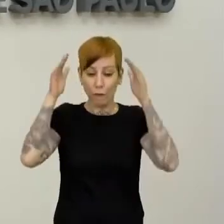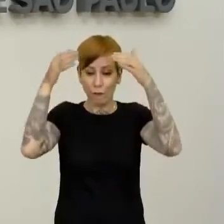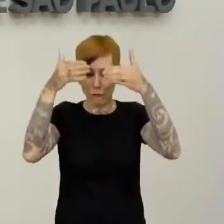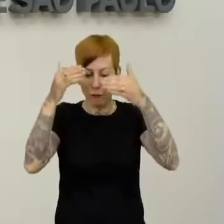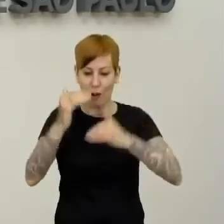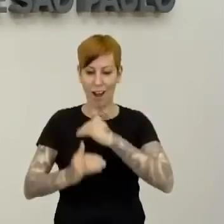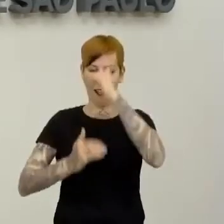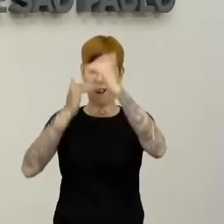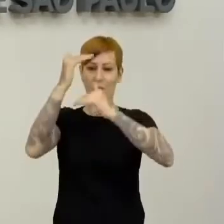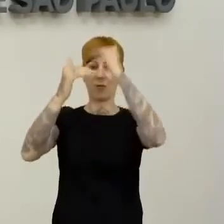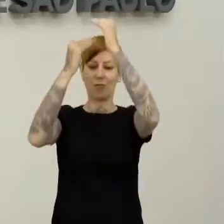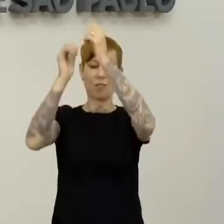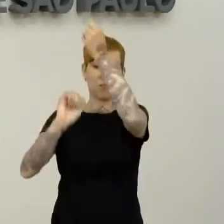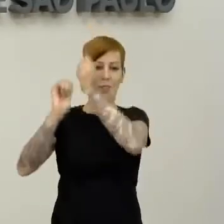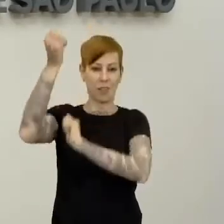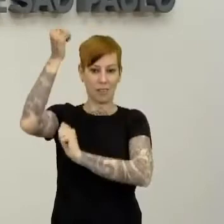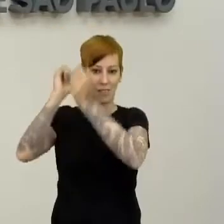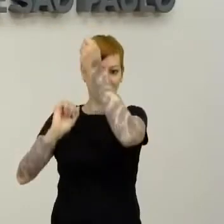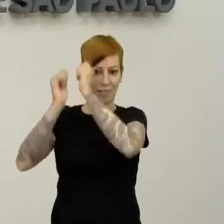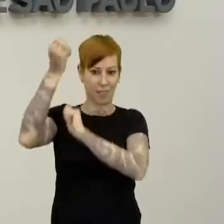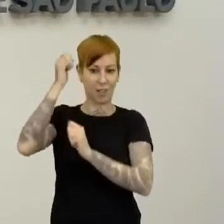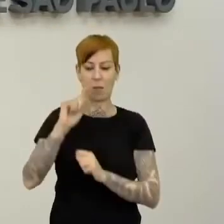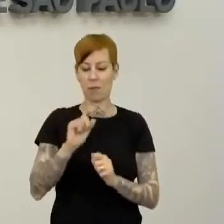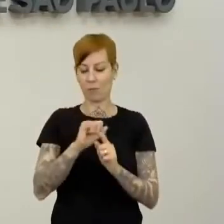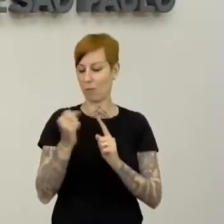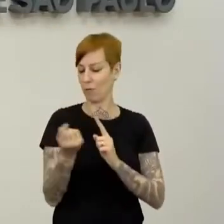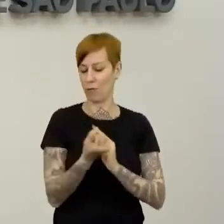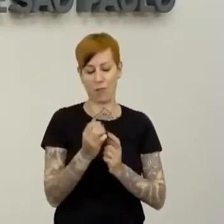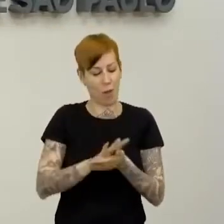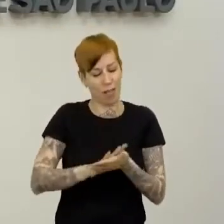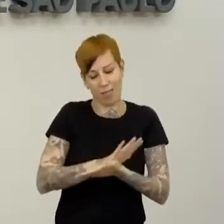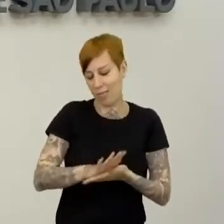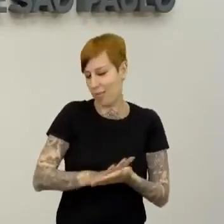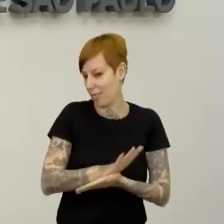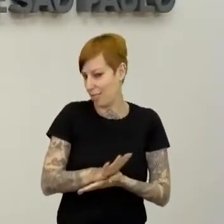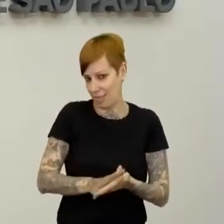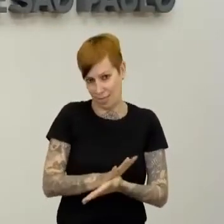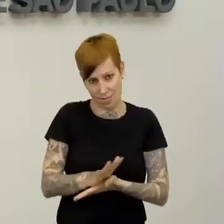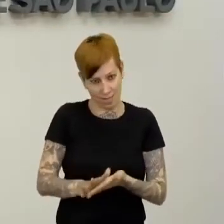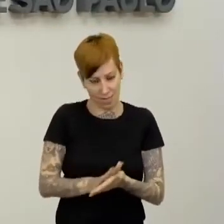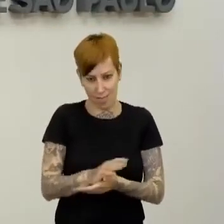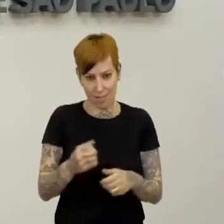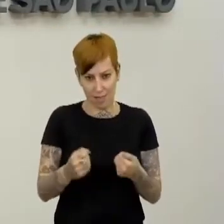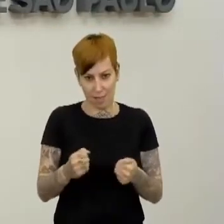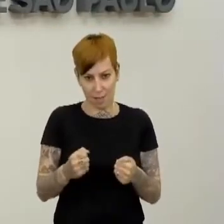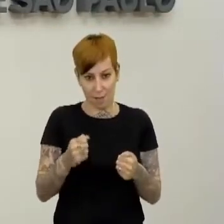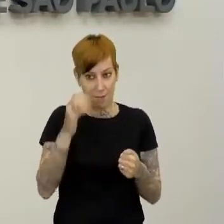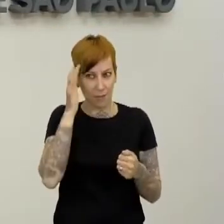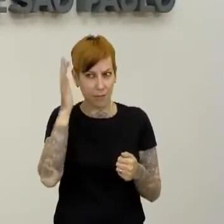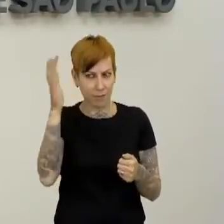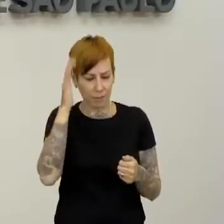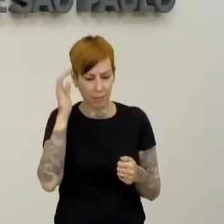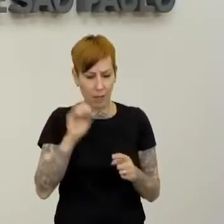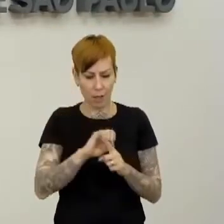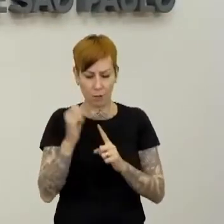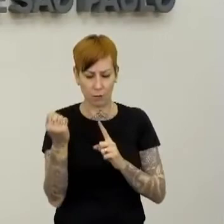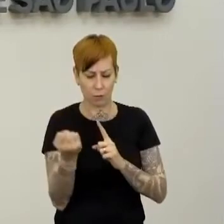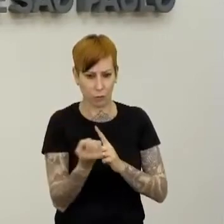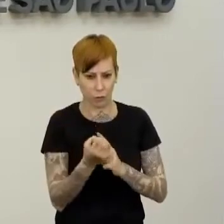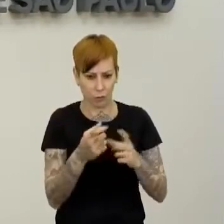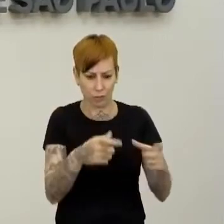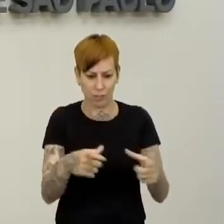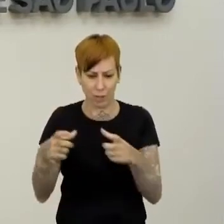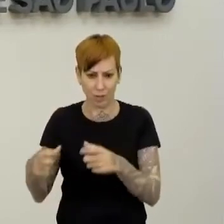de ações sociais. A gente precisa pensar também que, do ponto de vista sócio-espacial,